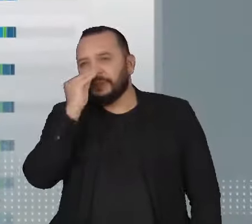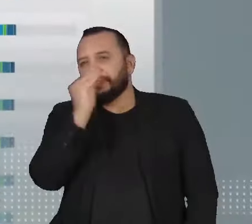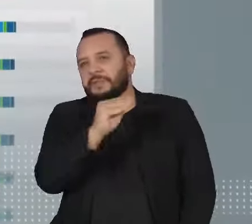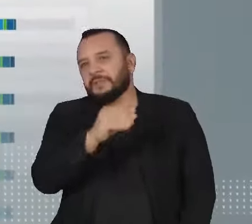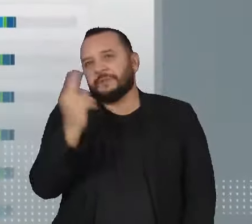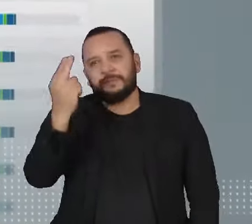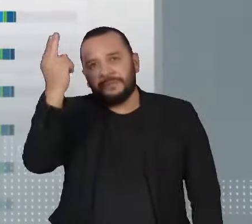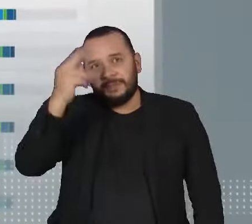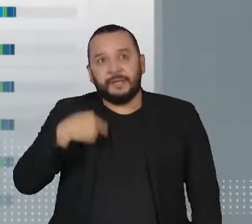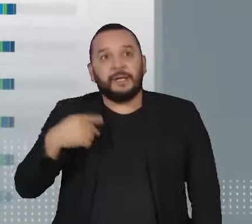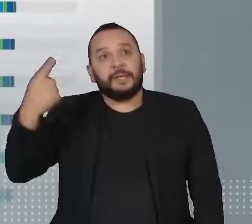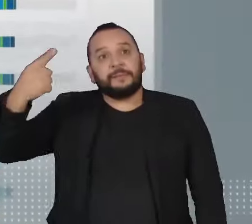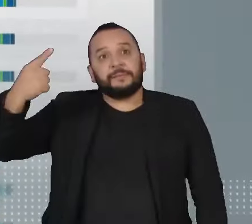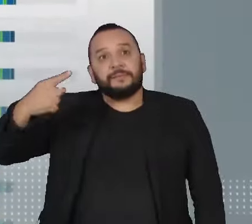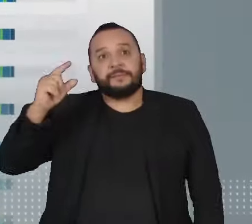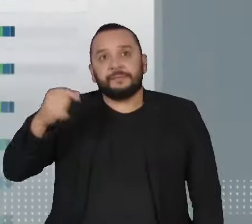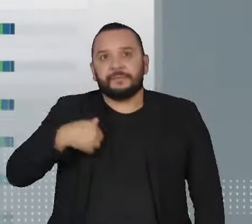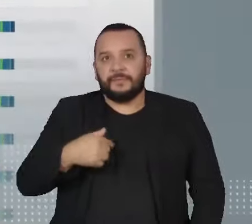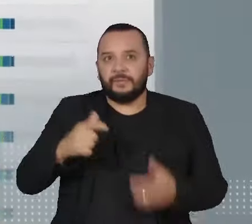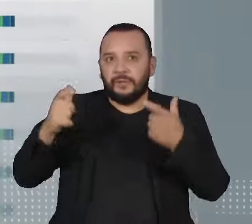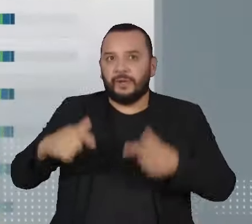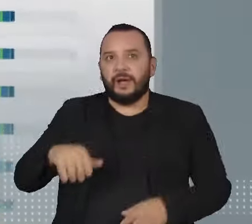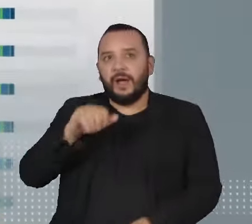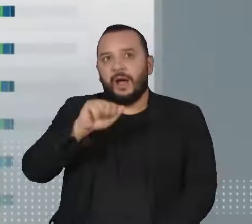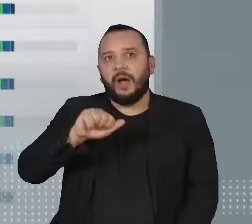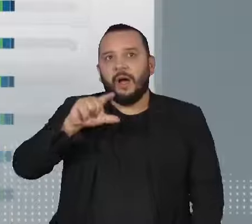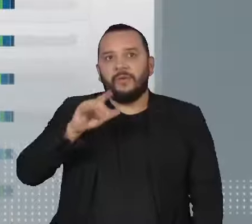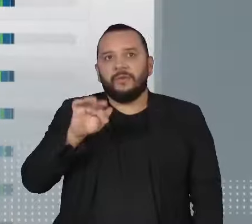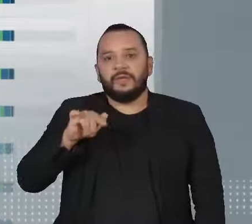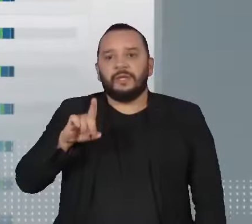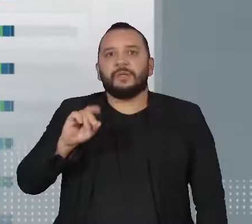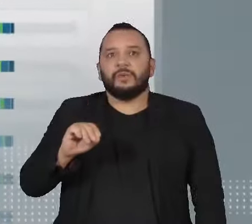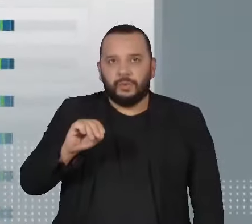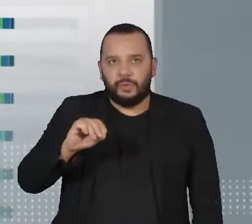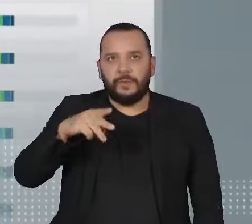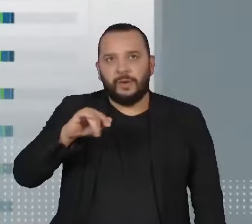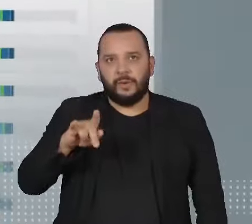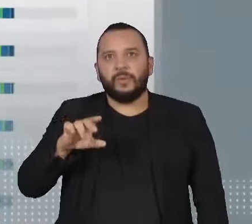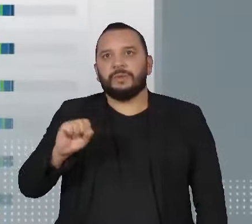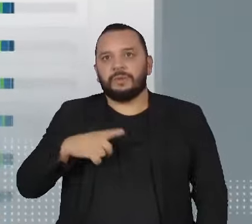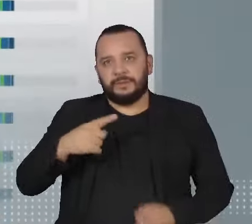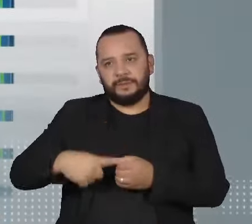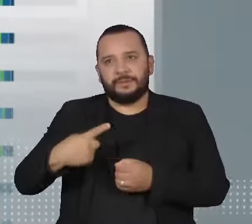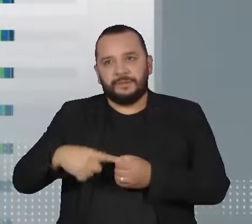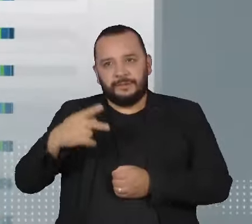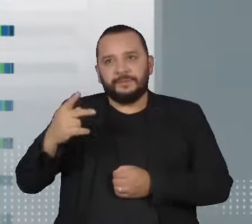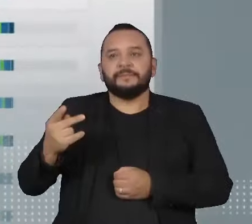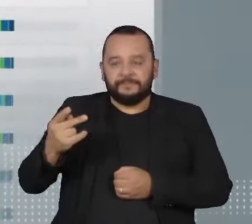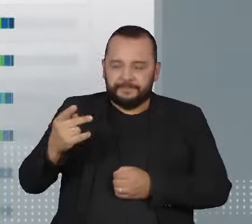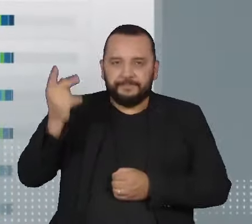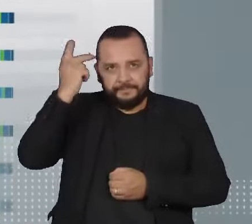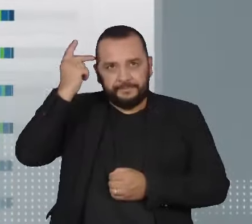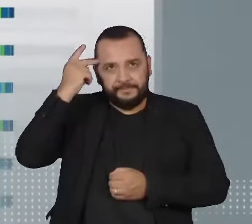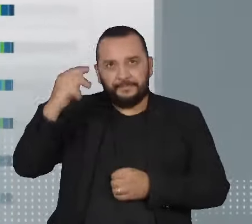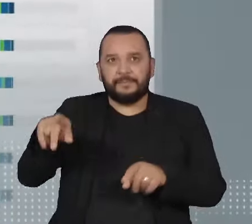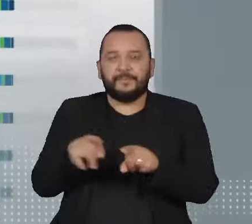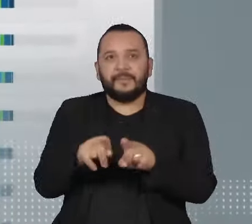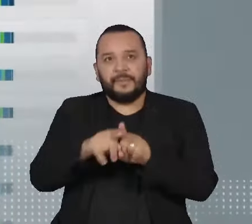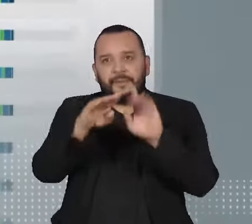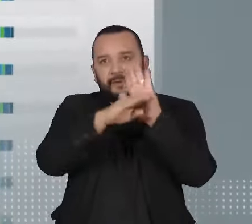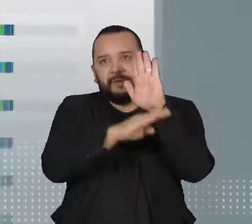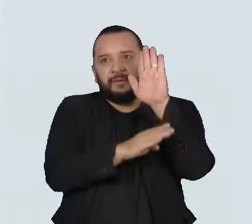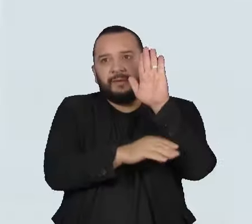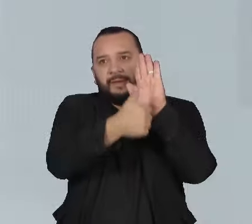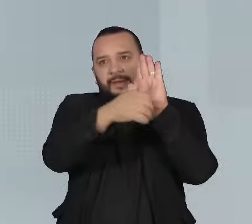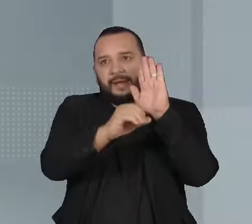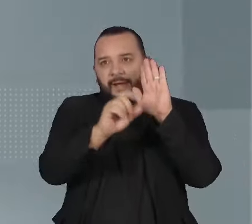primeiro lugar está o município de Alfredo Marcondes, no interior paulista. Dos primeiros dez colocados, oito são no estado de São